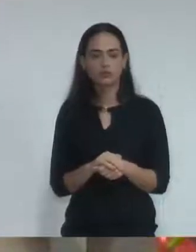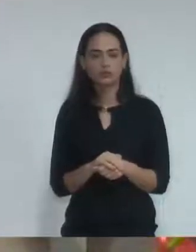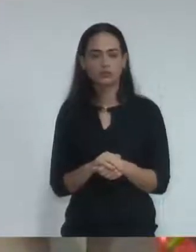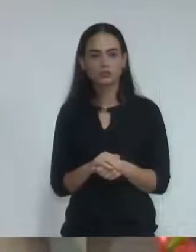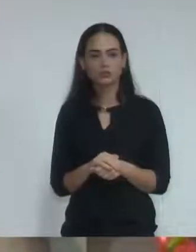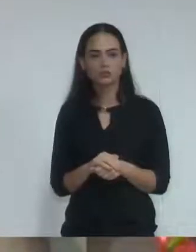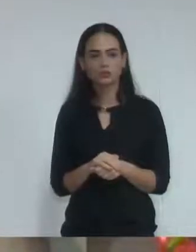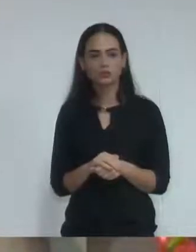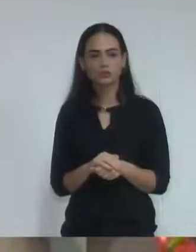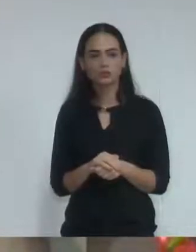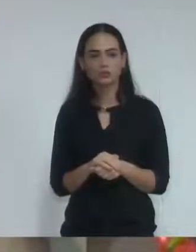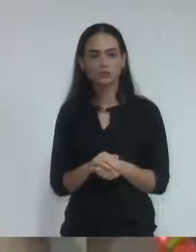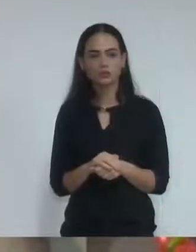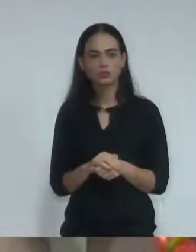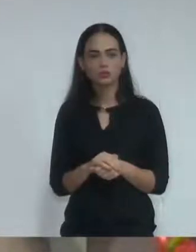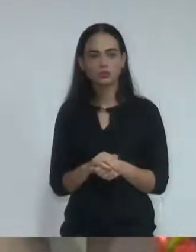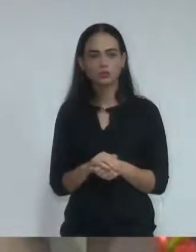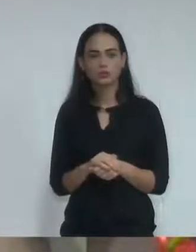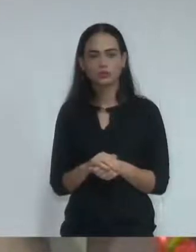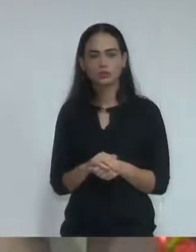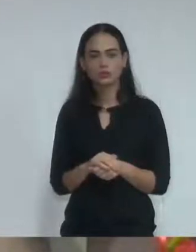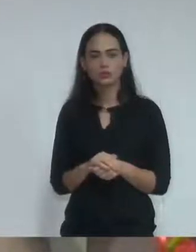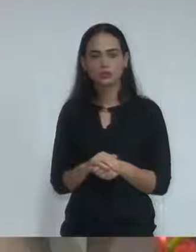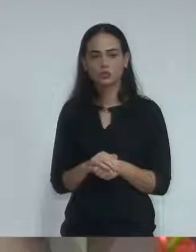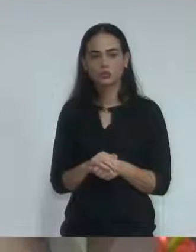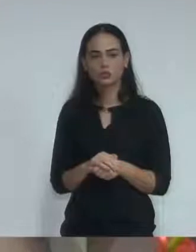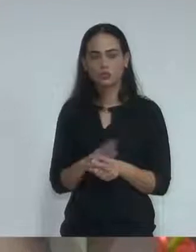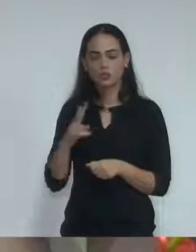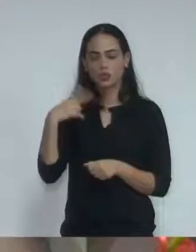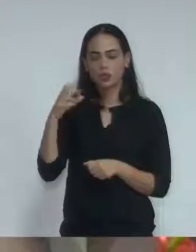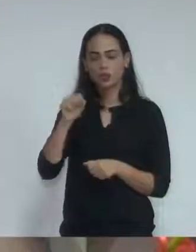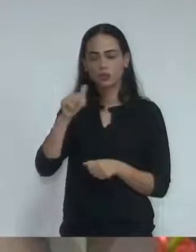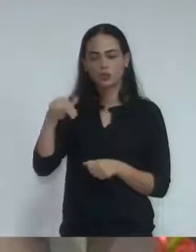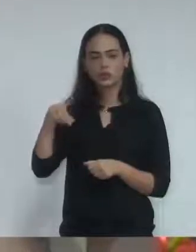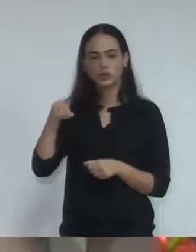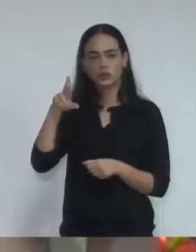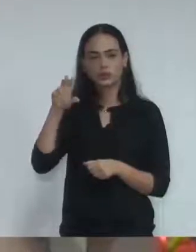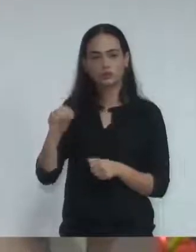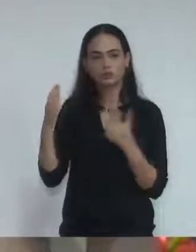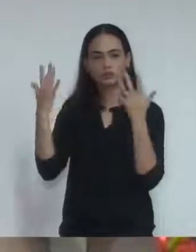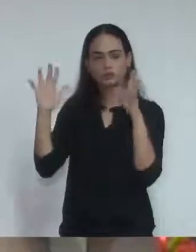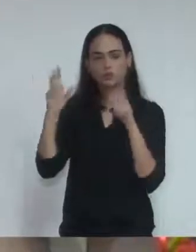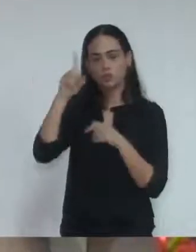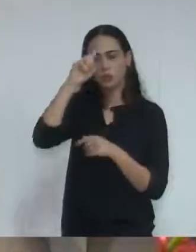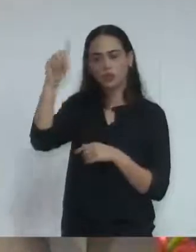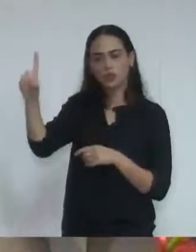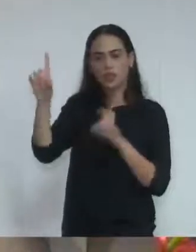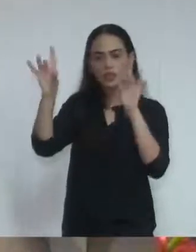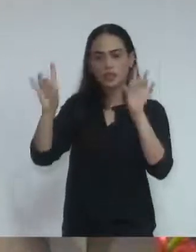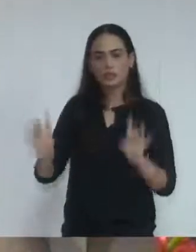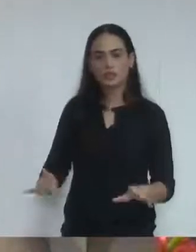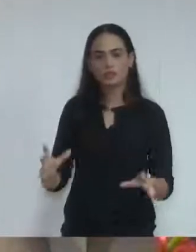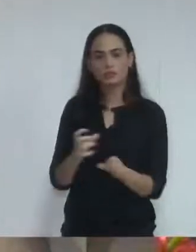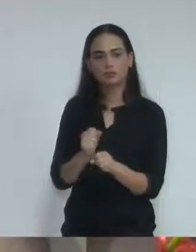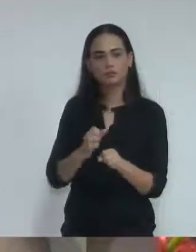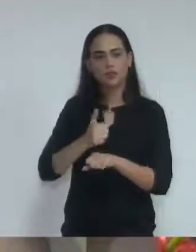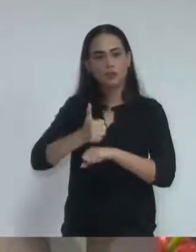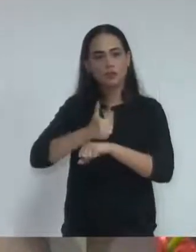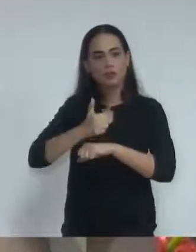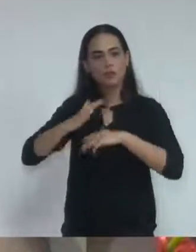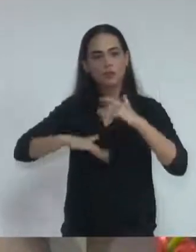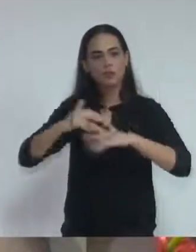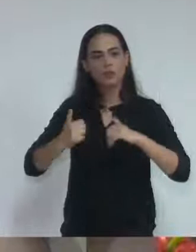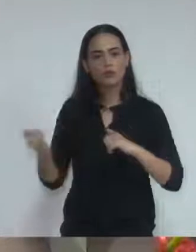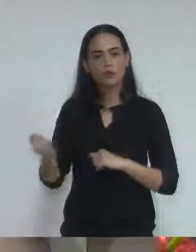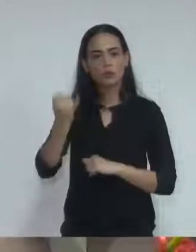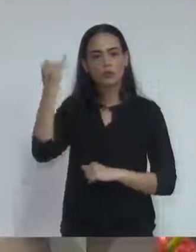vejo aqui, do vereador Sandro Rebeca, a moção de congratulações do Dia do Contabilista, uma profissão de extrema importância na nossa